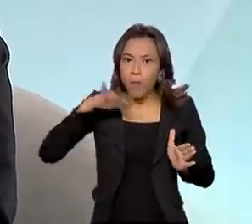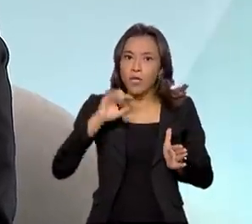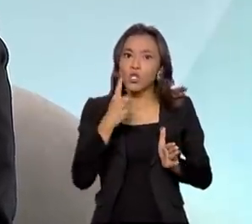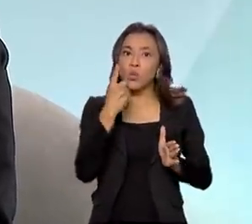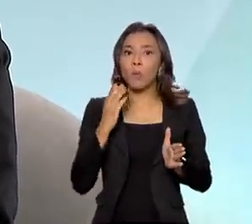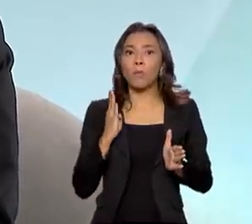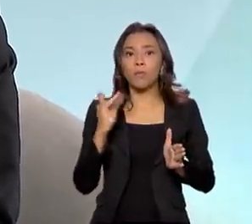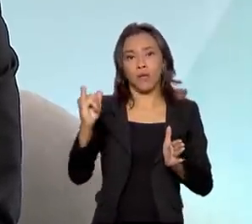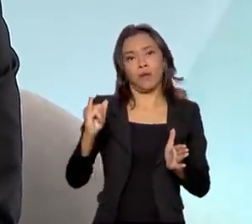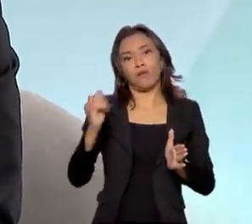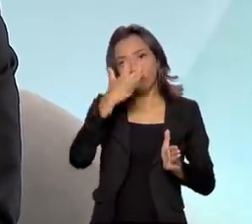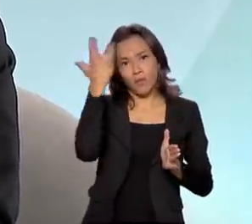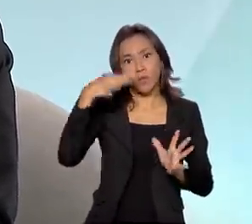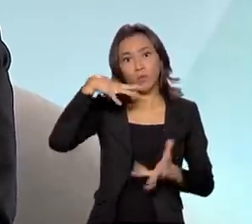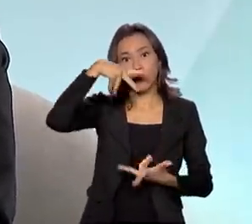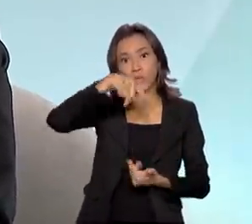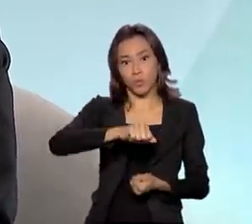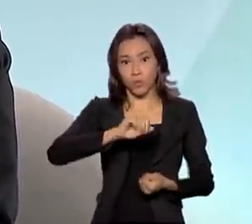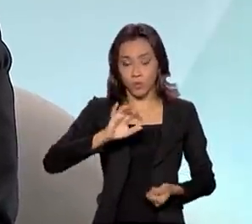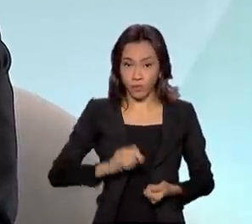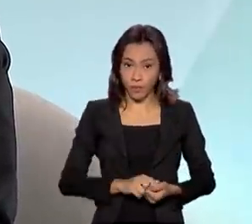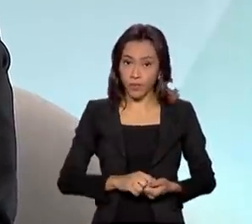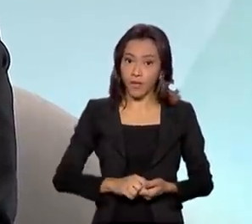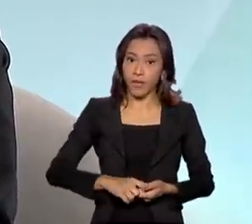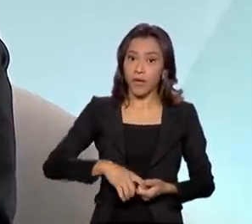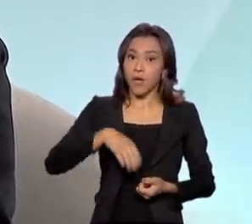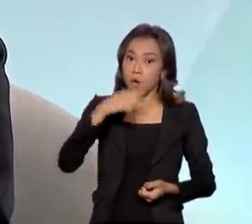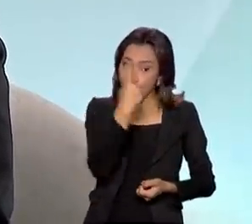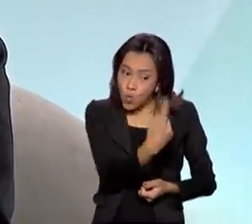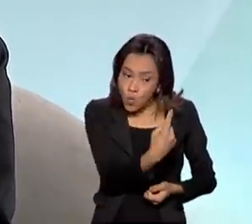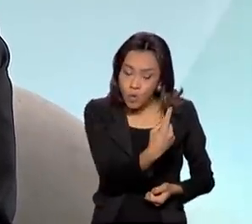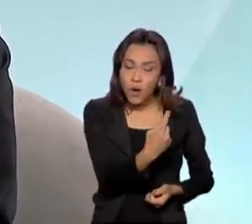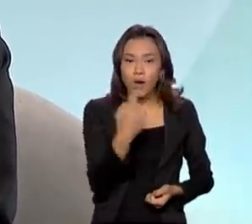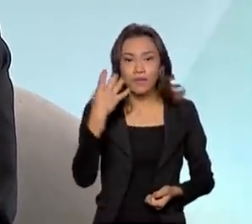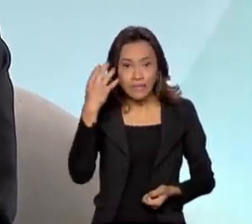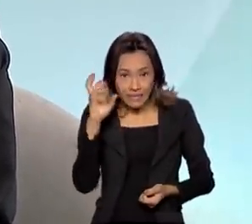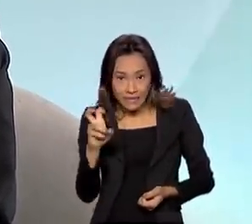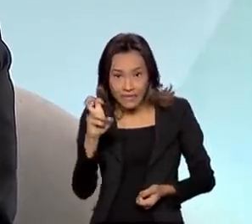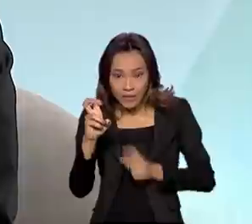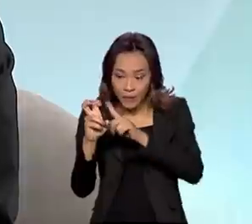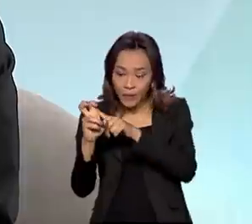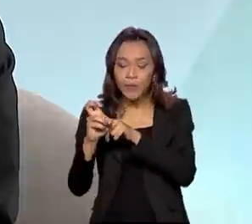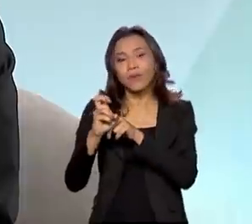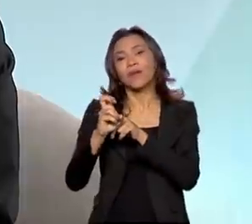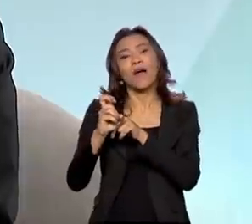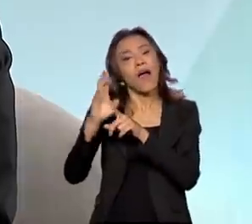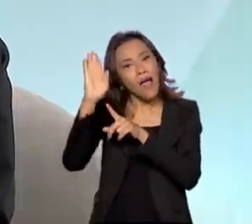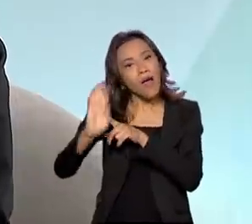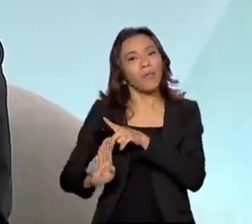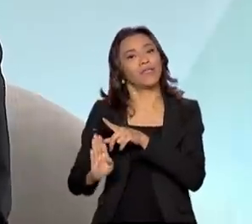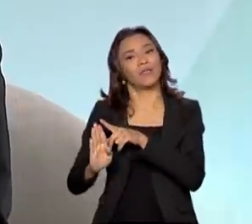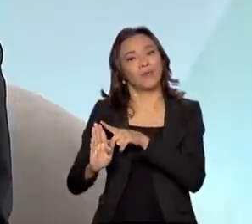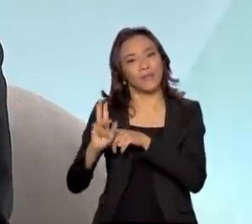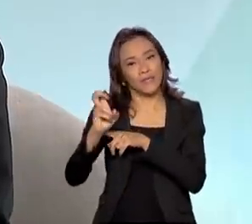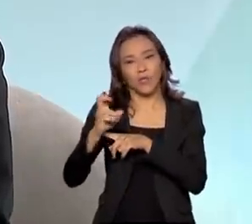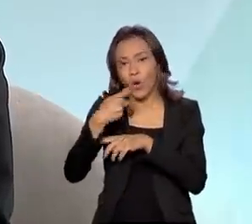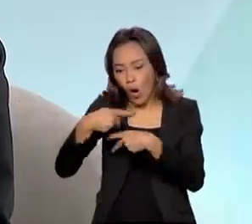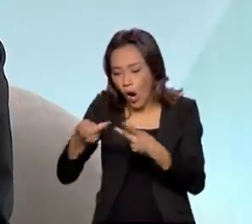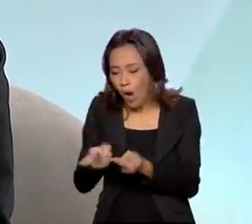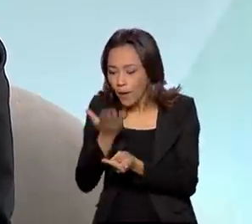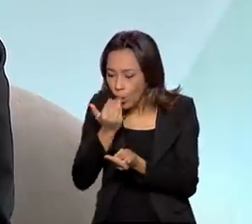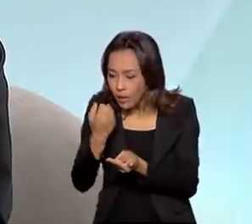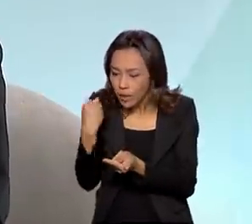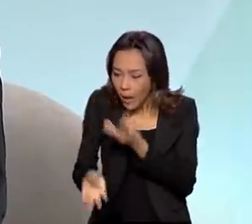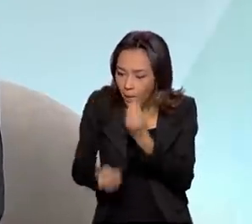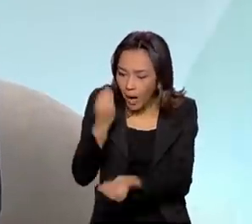em todo o mundo, onde um em cada cinco pratos de comida é fornecido pelo Brasil. Um país onde mais de 30% de